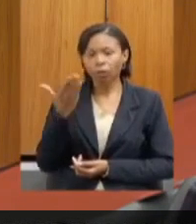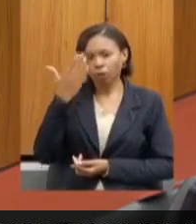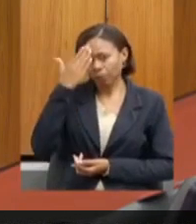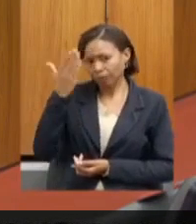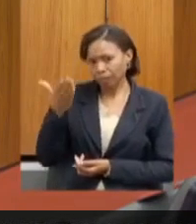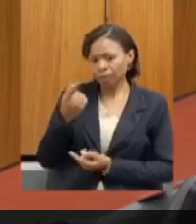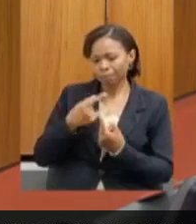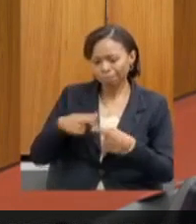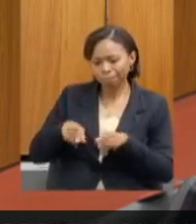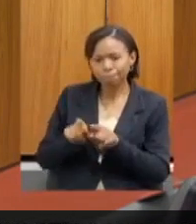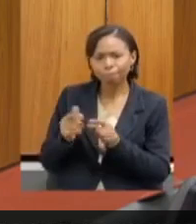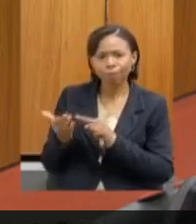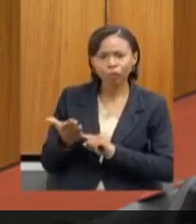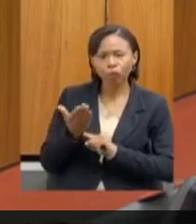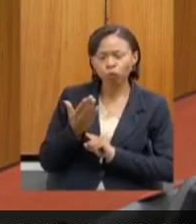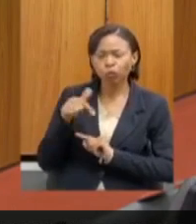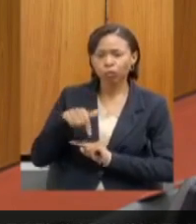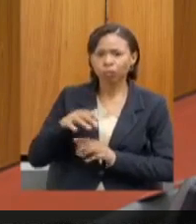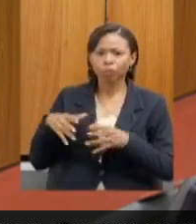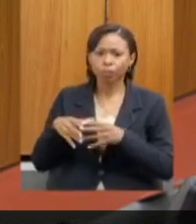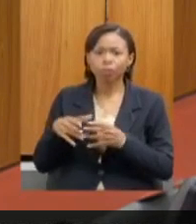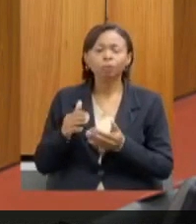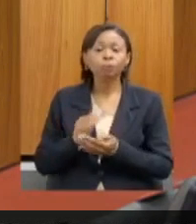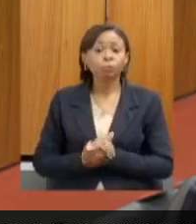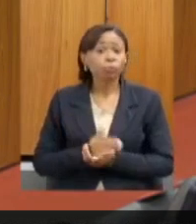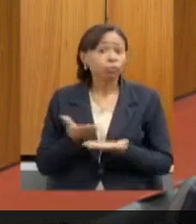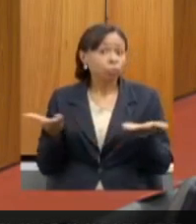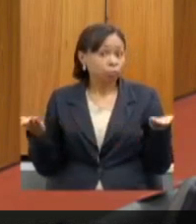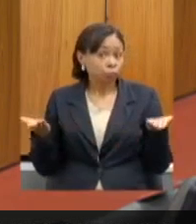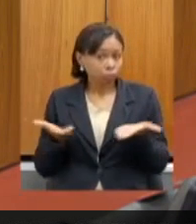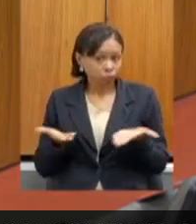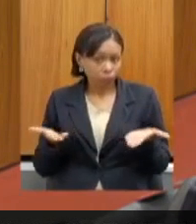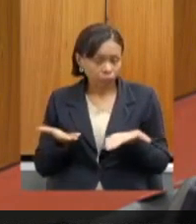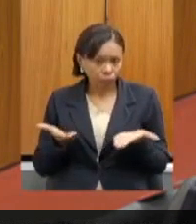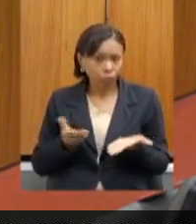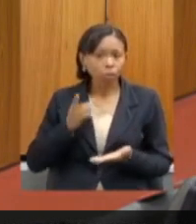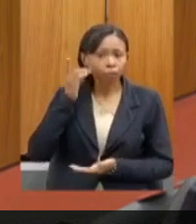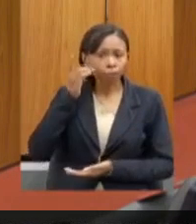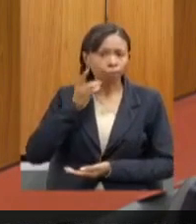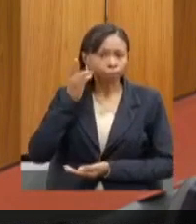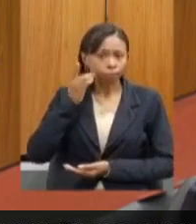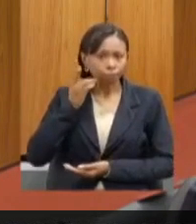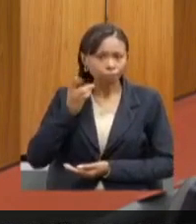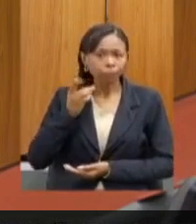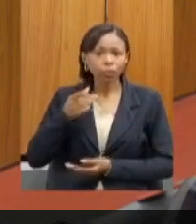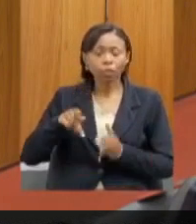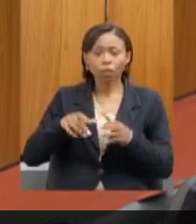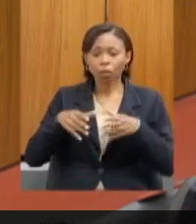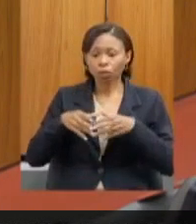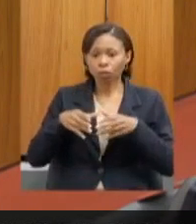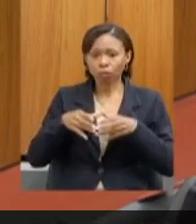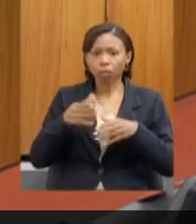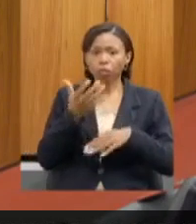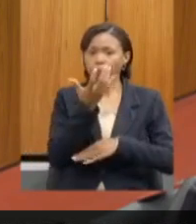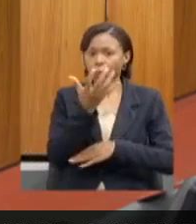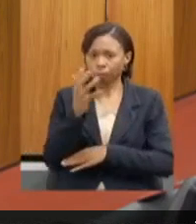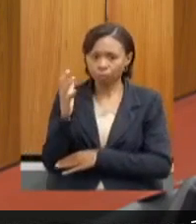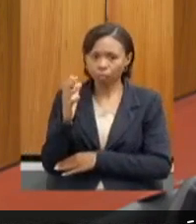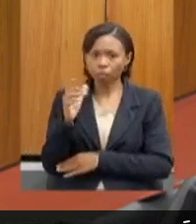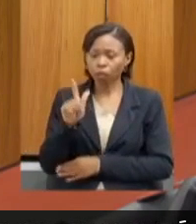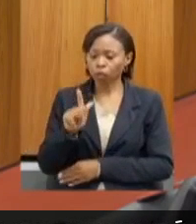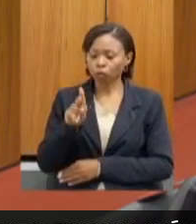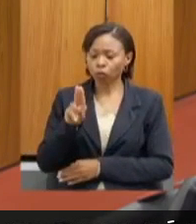grande empenho aqui na comissão. Passo a palavra agora ao deputado, membro da comissão de meio ambiente, deputado Gustavo